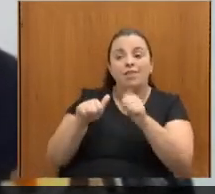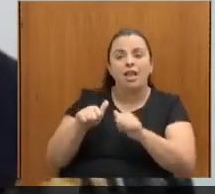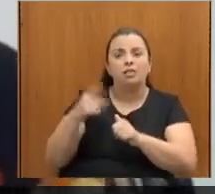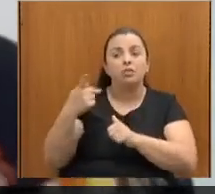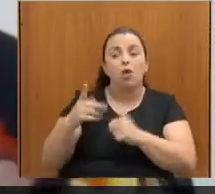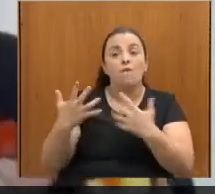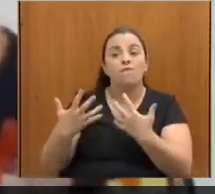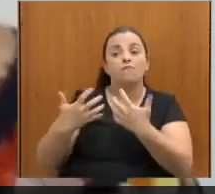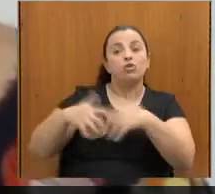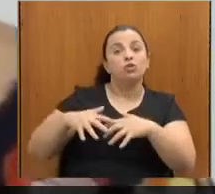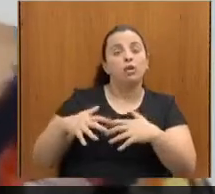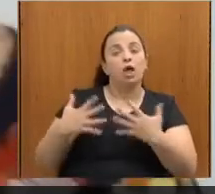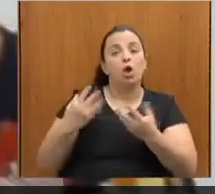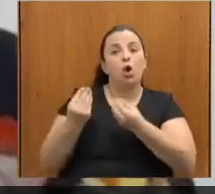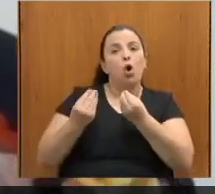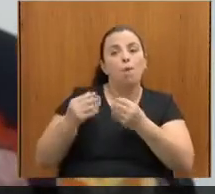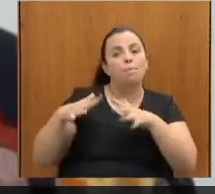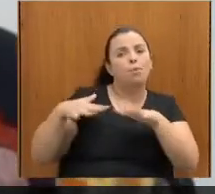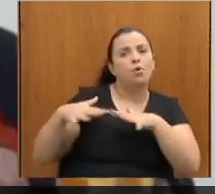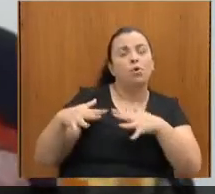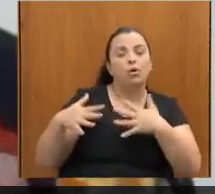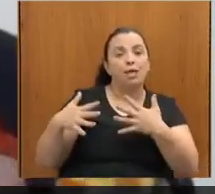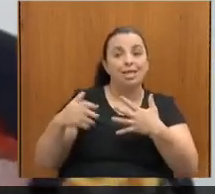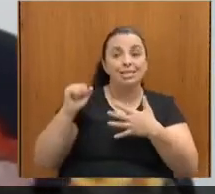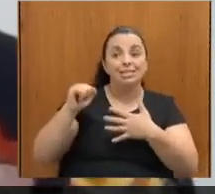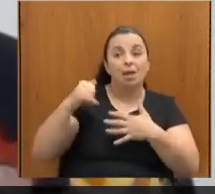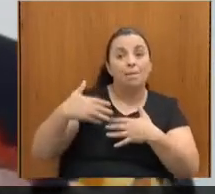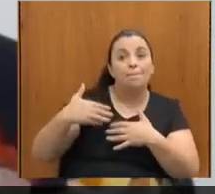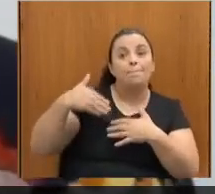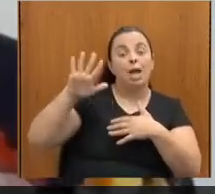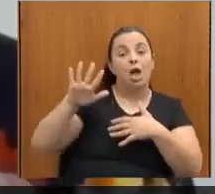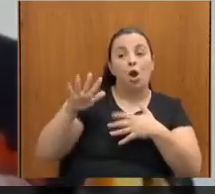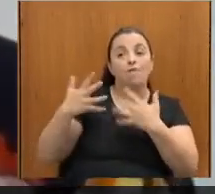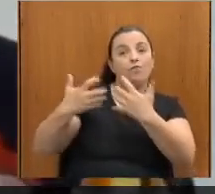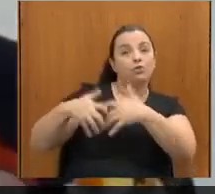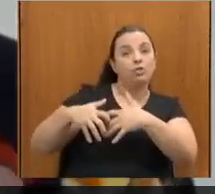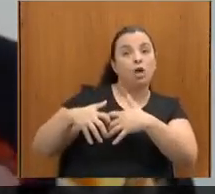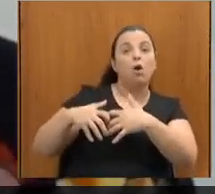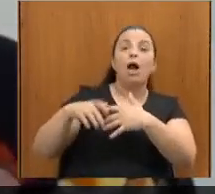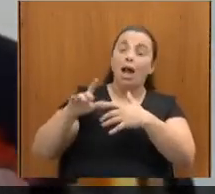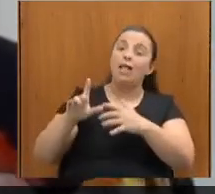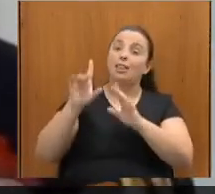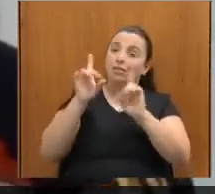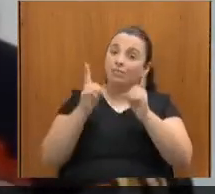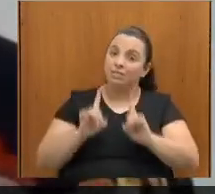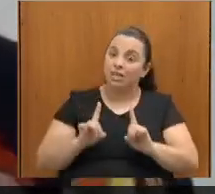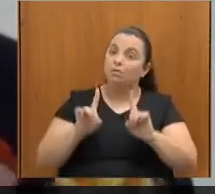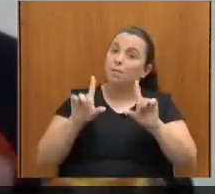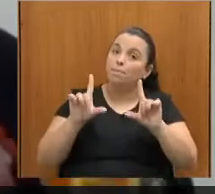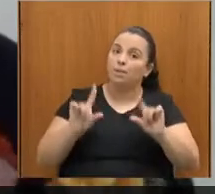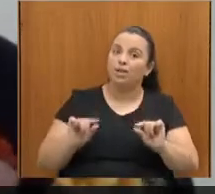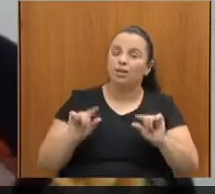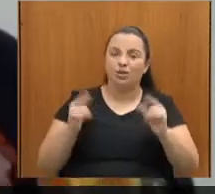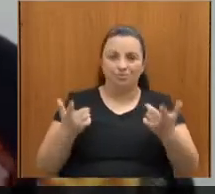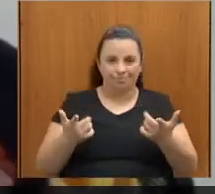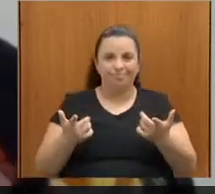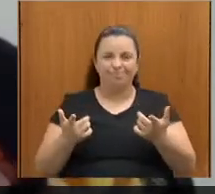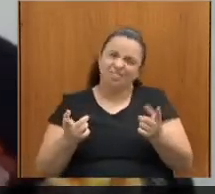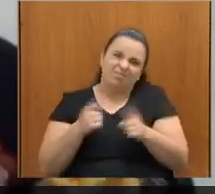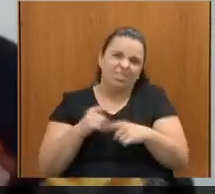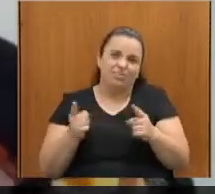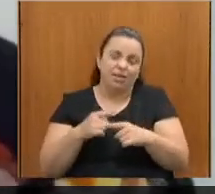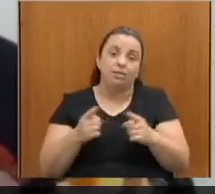daí e quanto maior a funcionalidade, menor o grau de deficiência e vice-versa. Então, esse instrumento foi